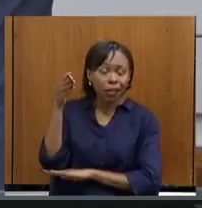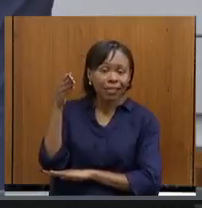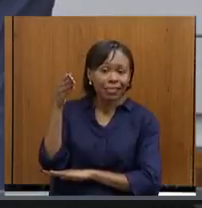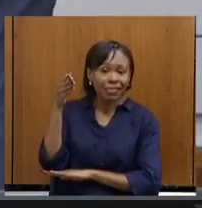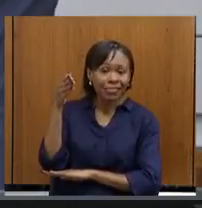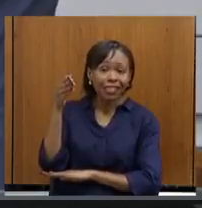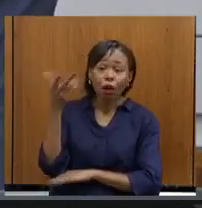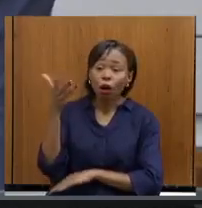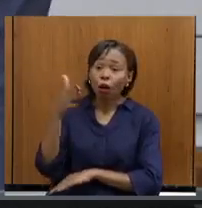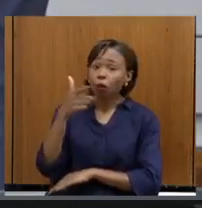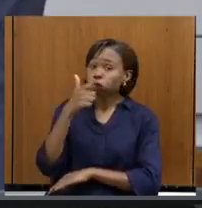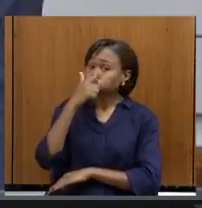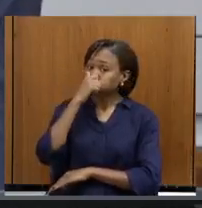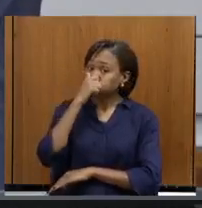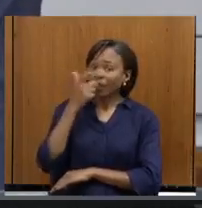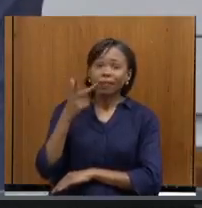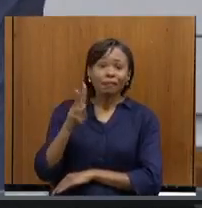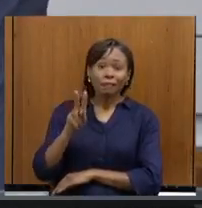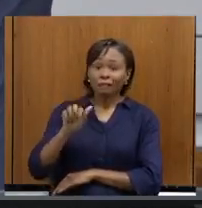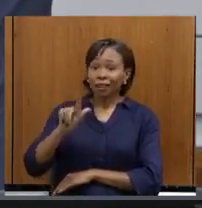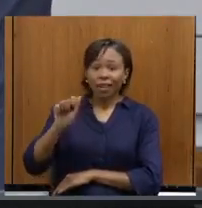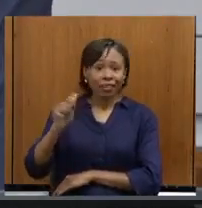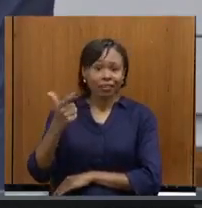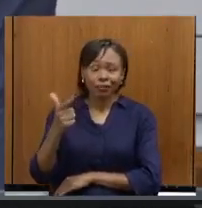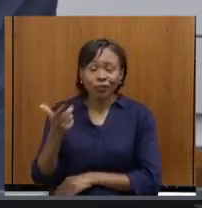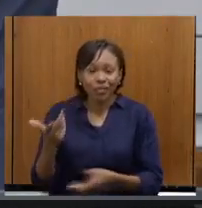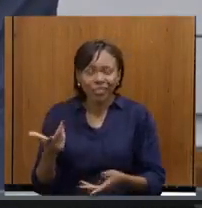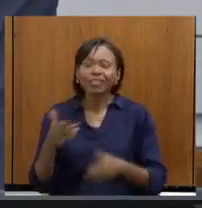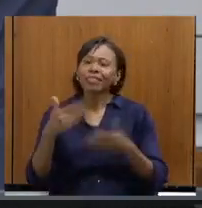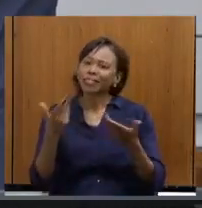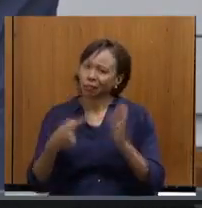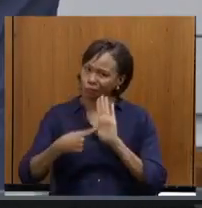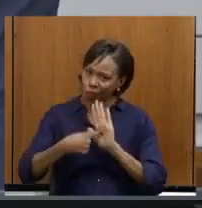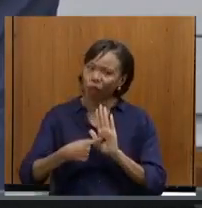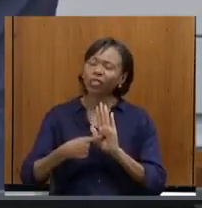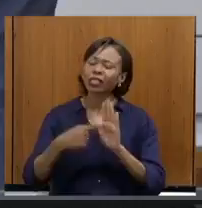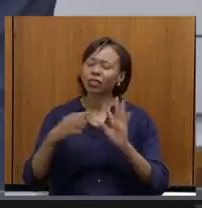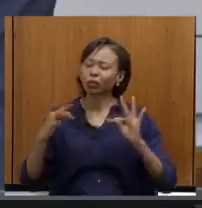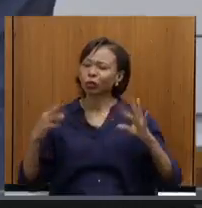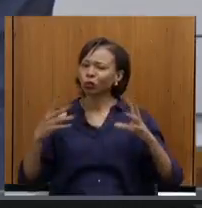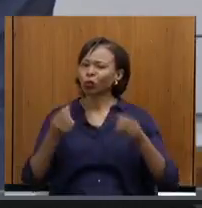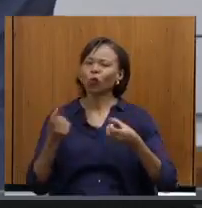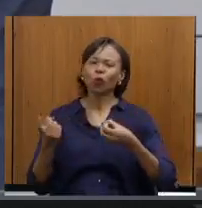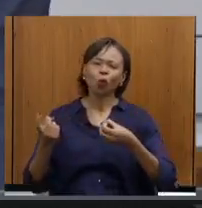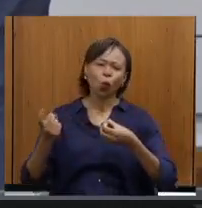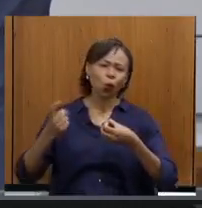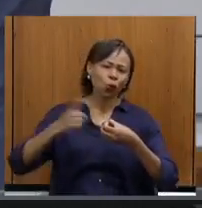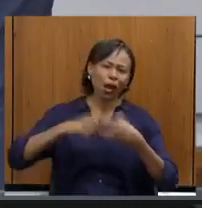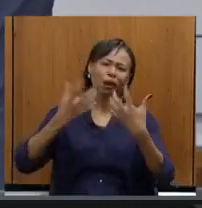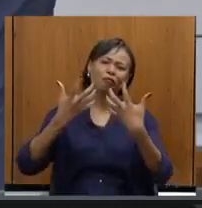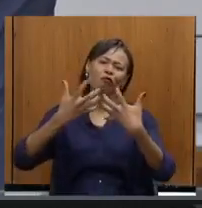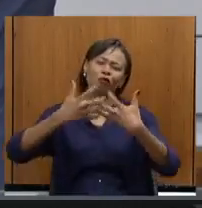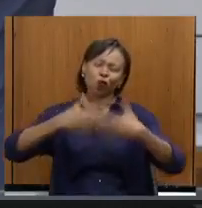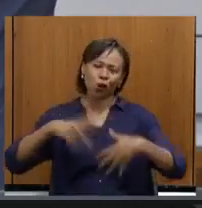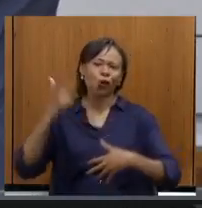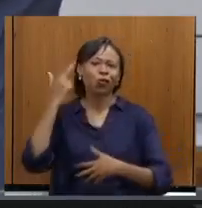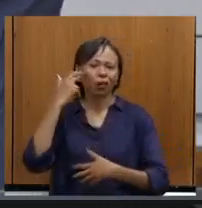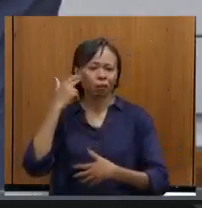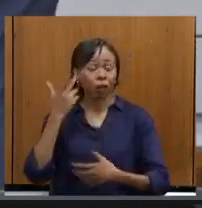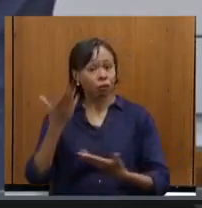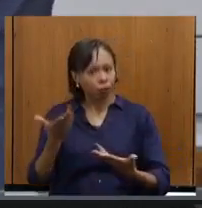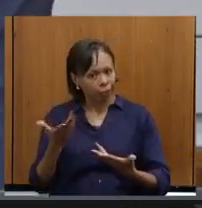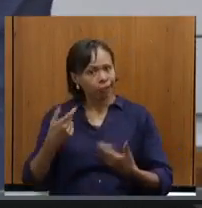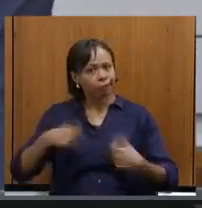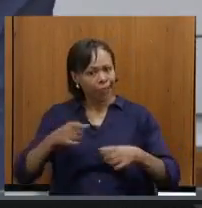Então, isso demonstra claramente que as coisas estão voltando ao normal e, para isso, nós temos que nos prepararmos.